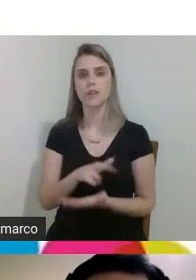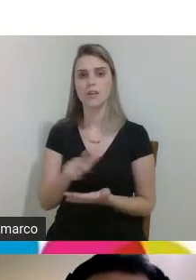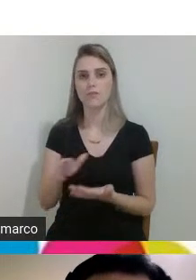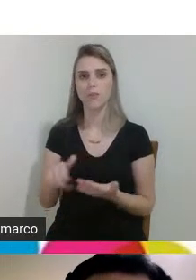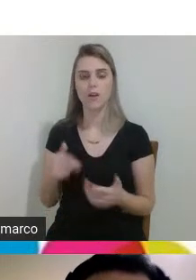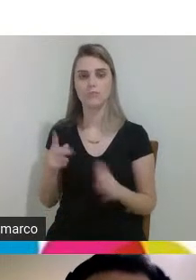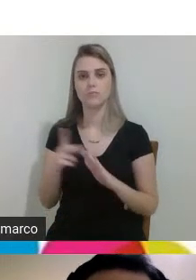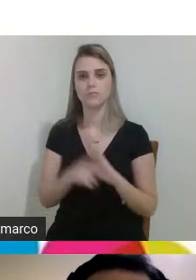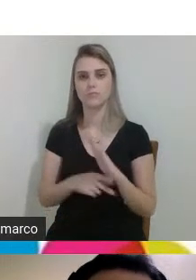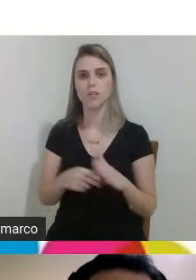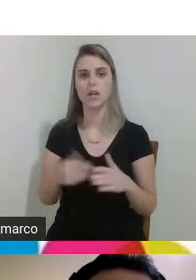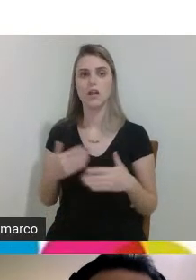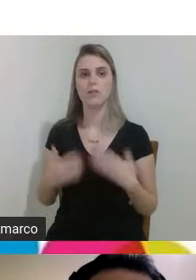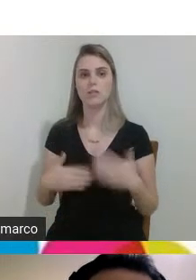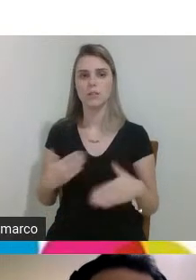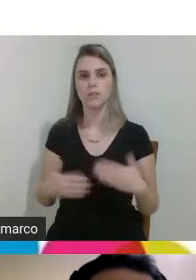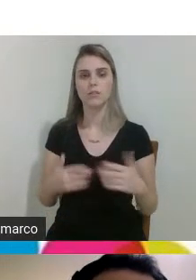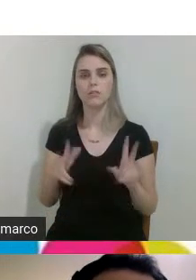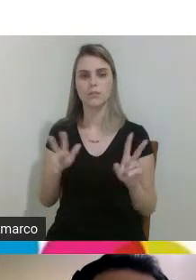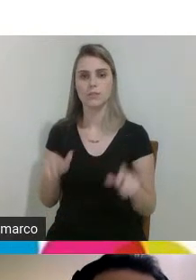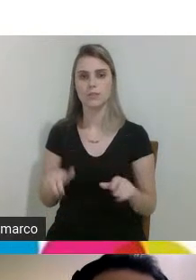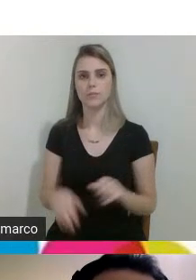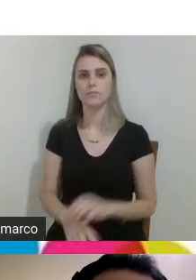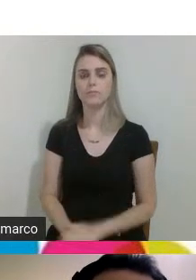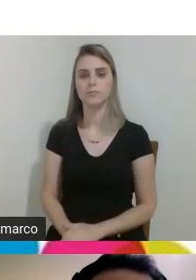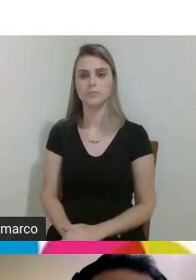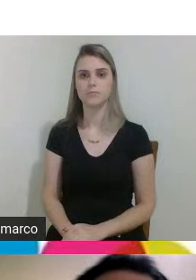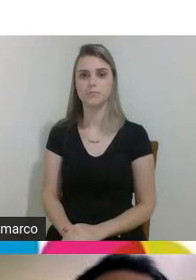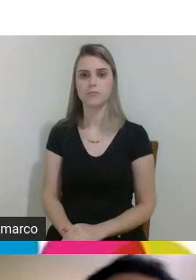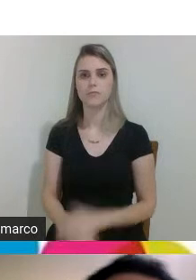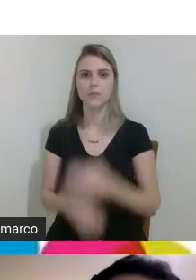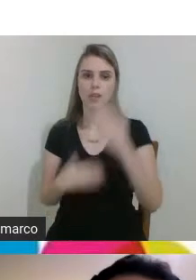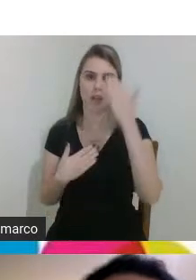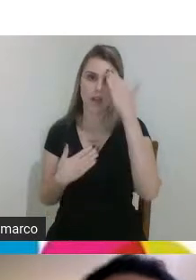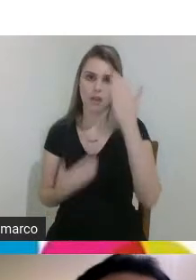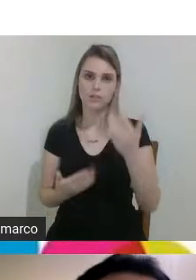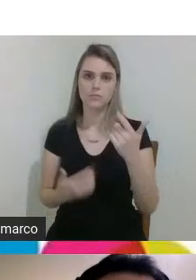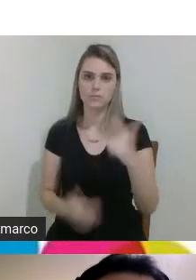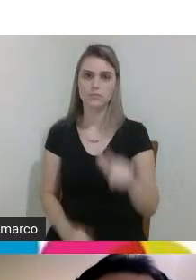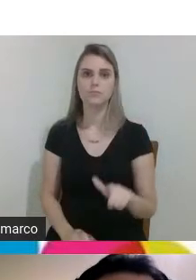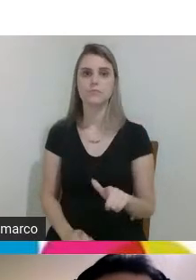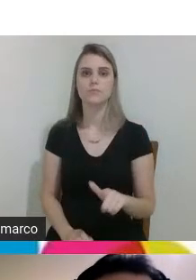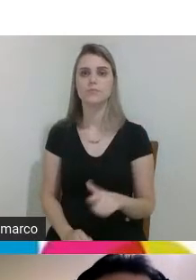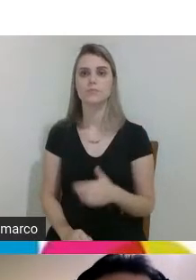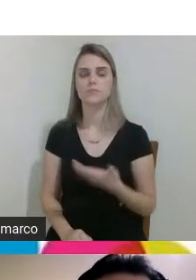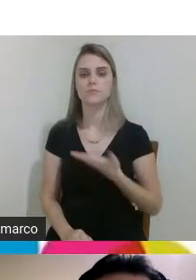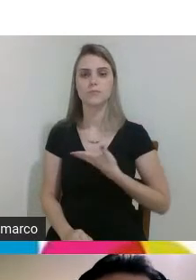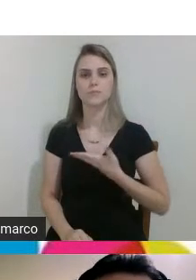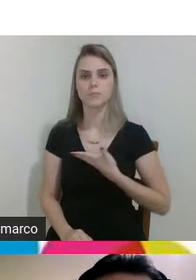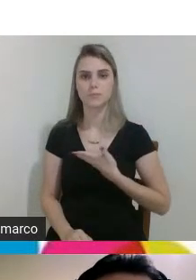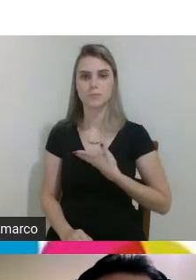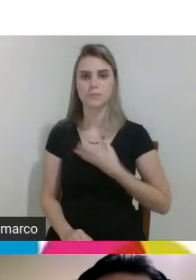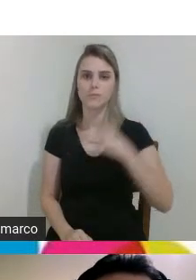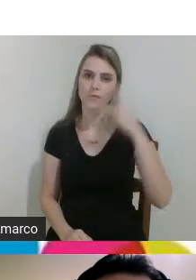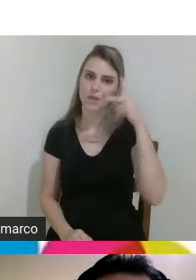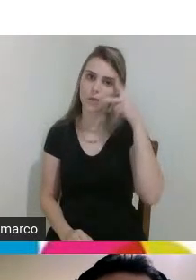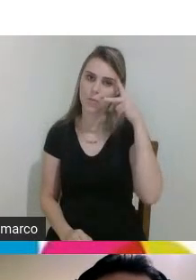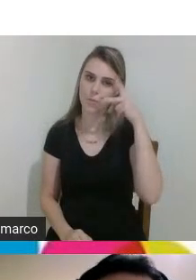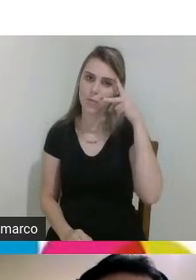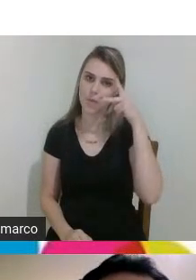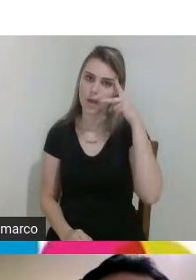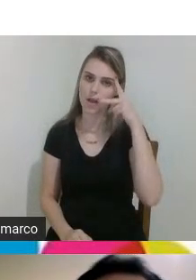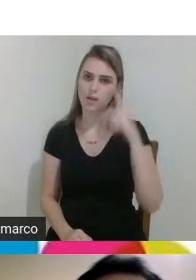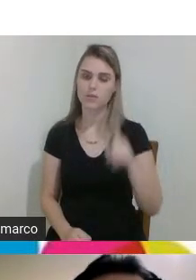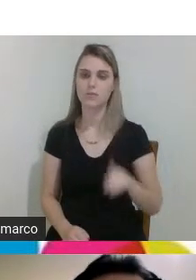envolvidas com o tema e agradecer mais uma vez aí o meu parceiro aí né Paulo Ferronato